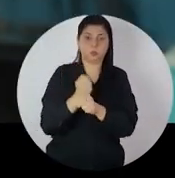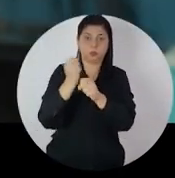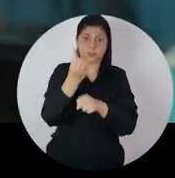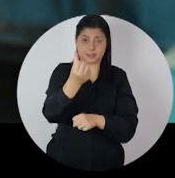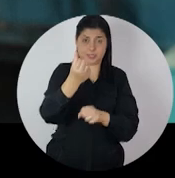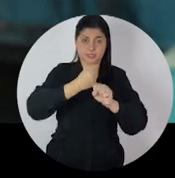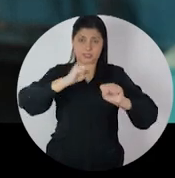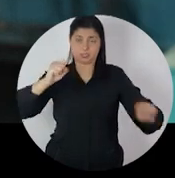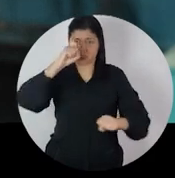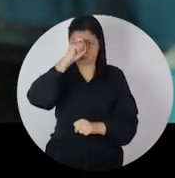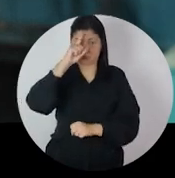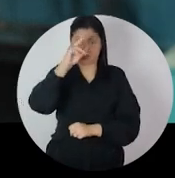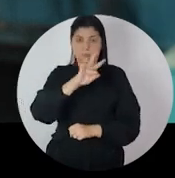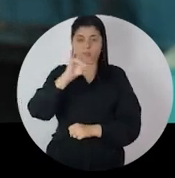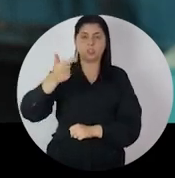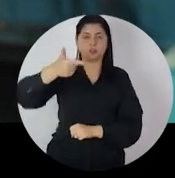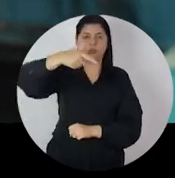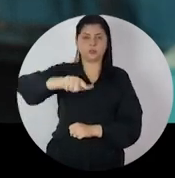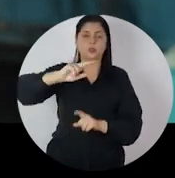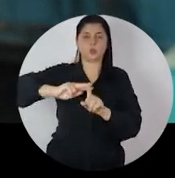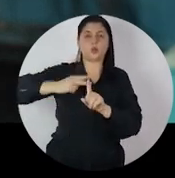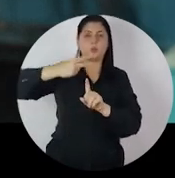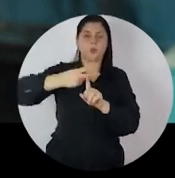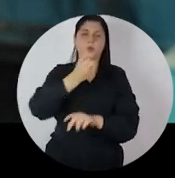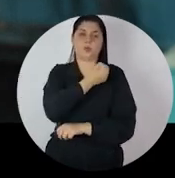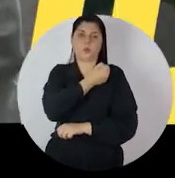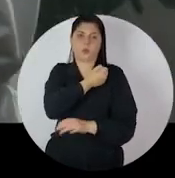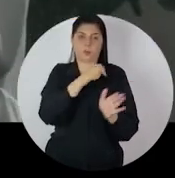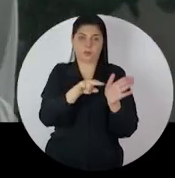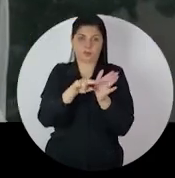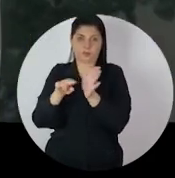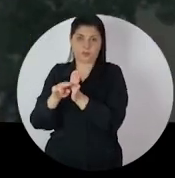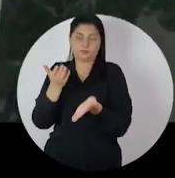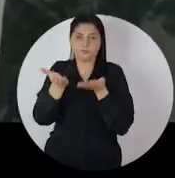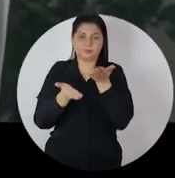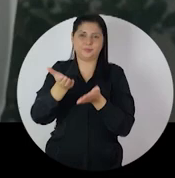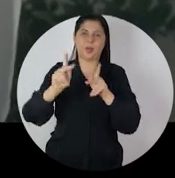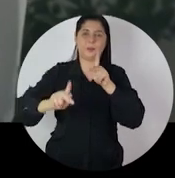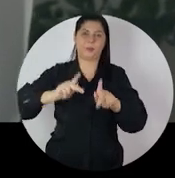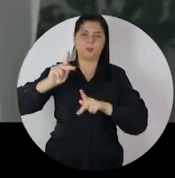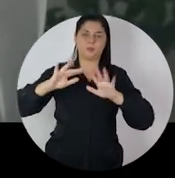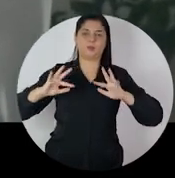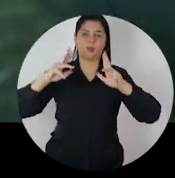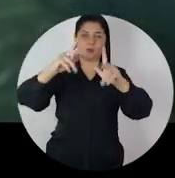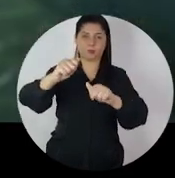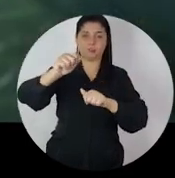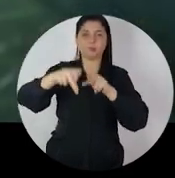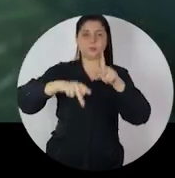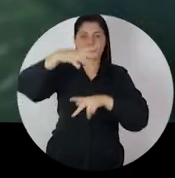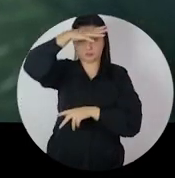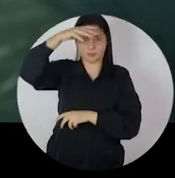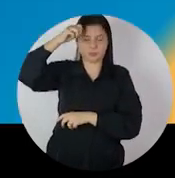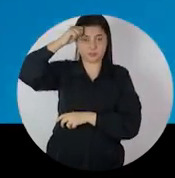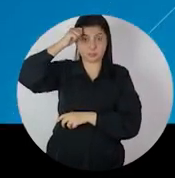com a construção de seis grandes hospitais, nós vamos novamente dobrar o número de leitos para atender a população e a